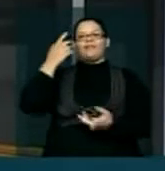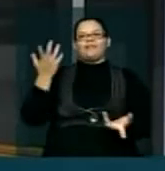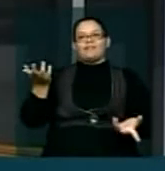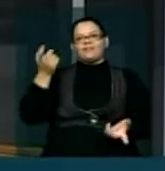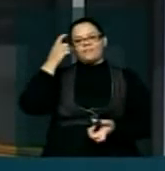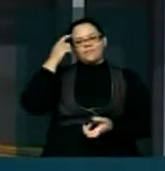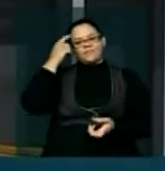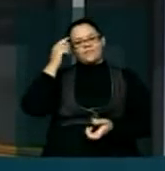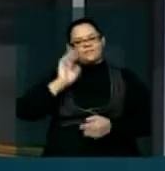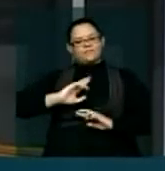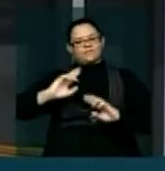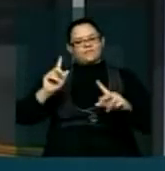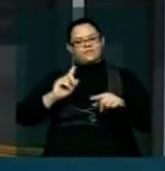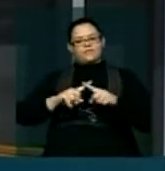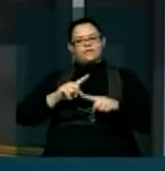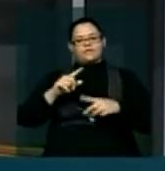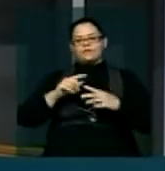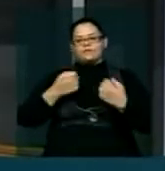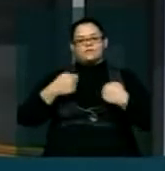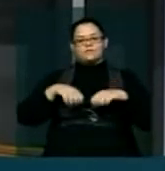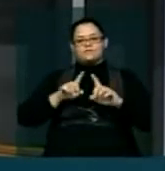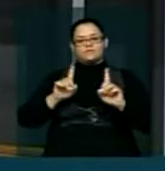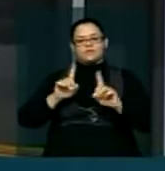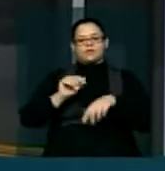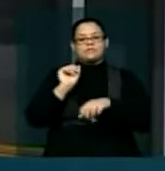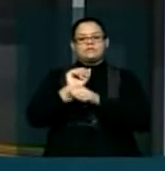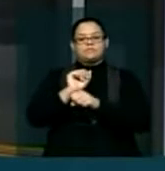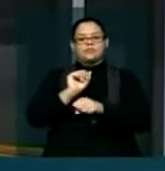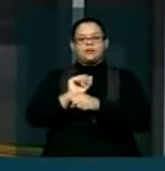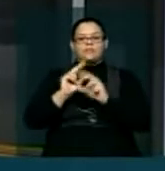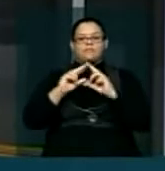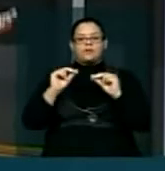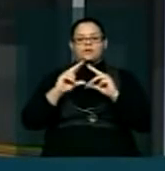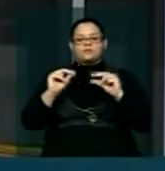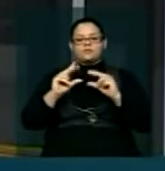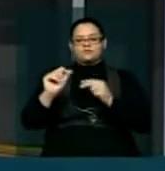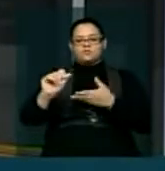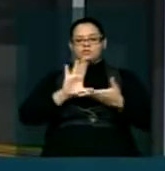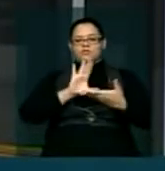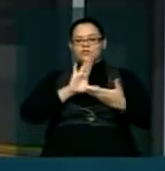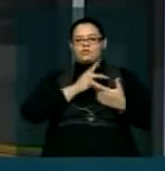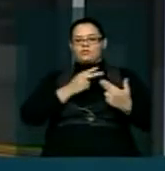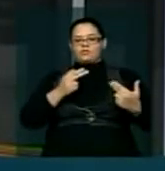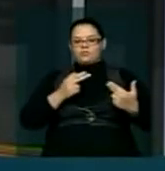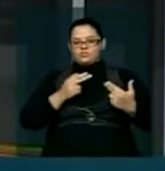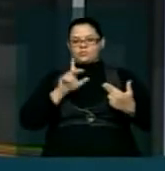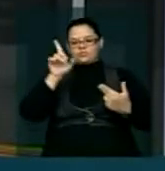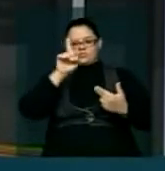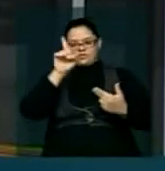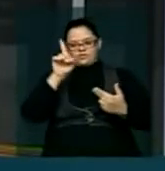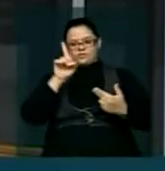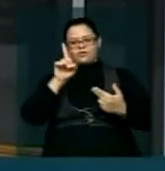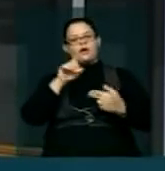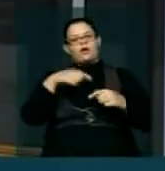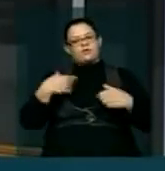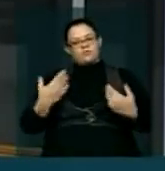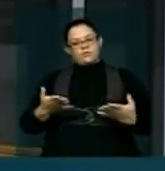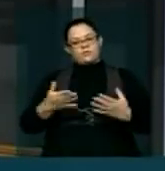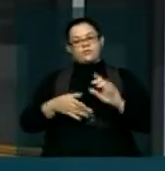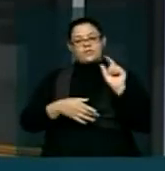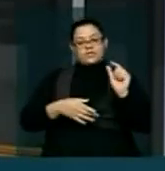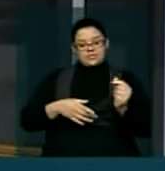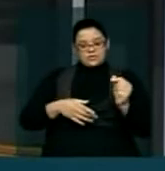que Brasília nos envie o dinheiro, nós deixamos de fazer certos repassos que não são tão urgentes e atendemos a nossa população tão